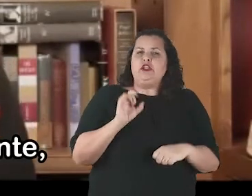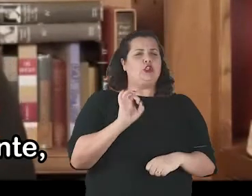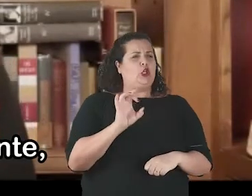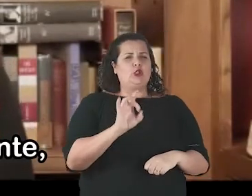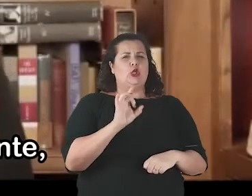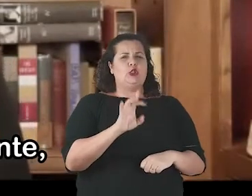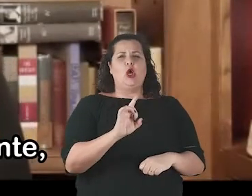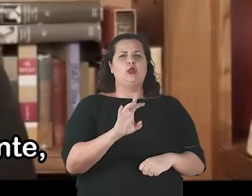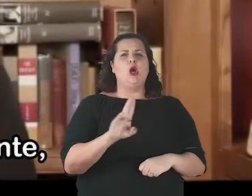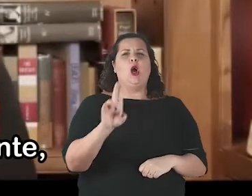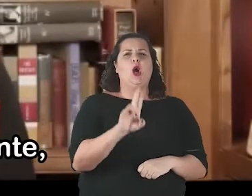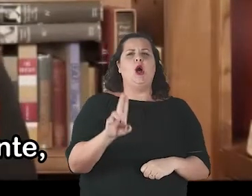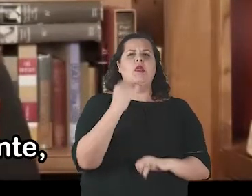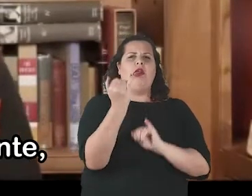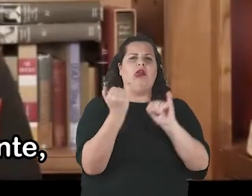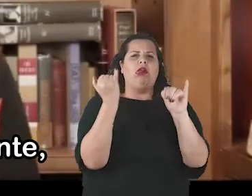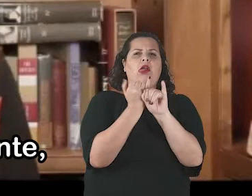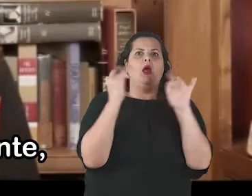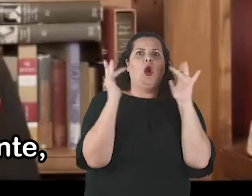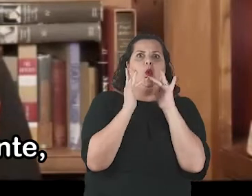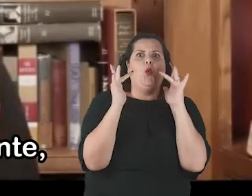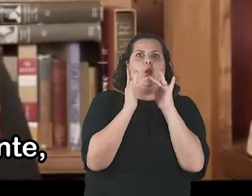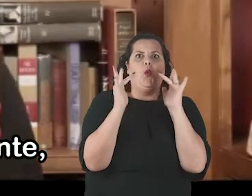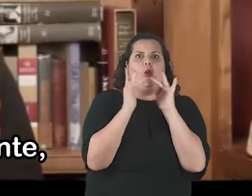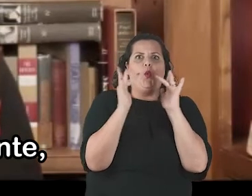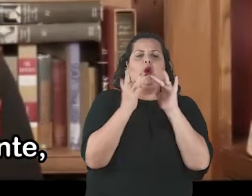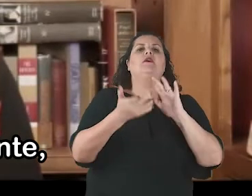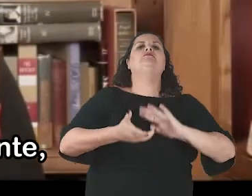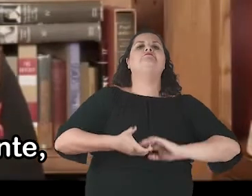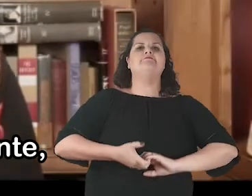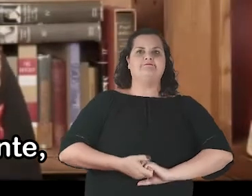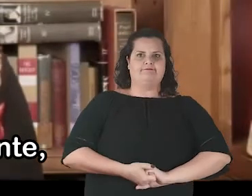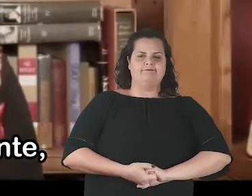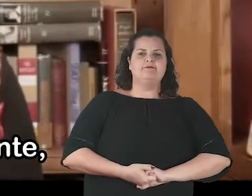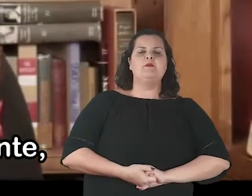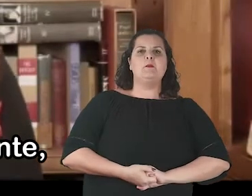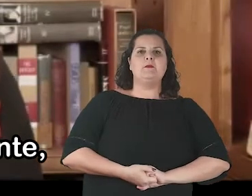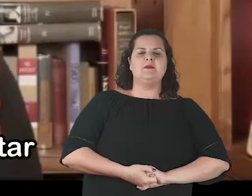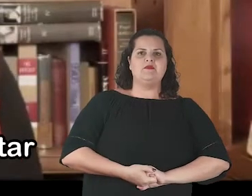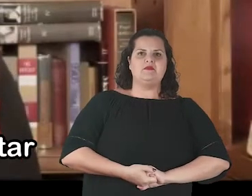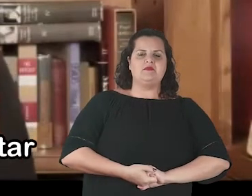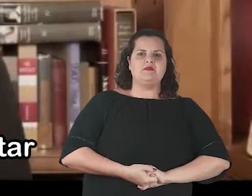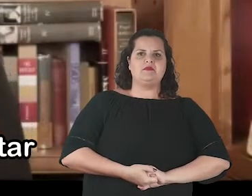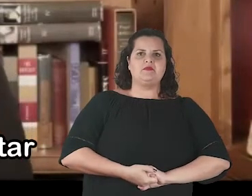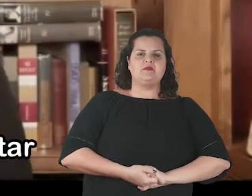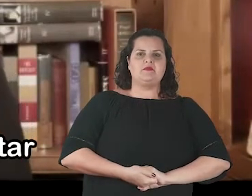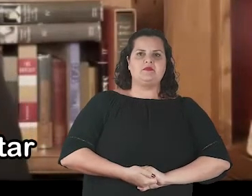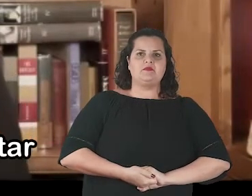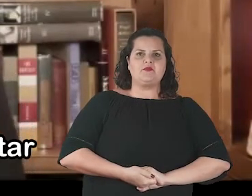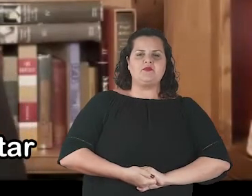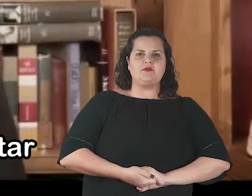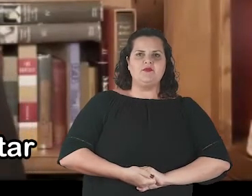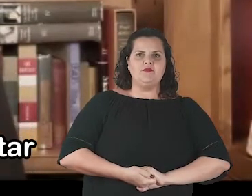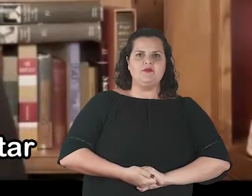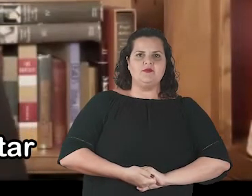tão imersiva, envolvente e urgente que os jovens podem se conectar